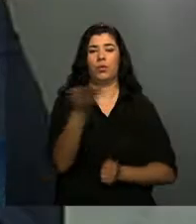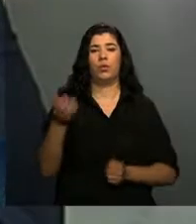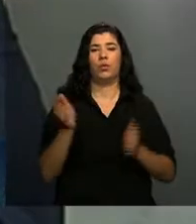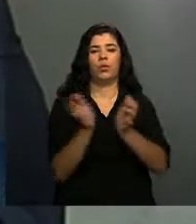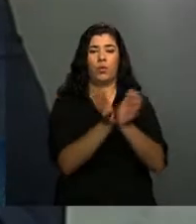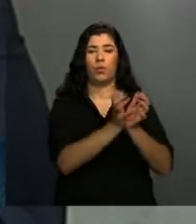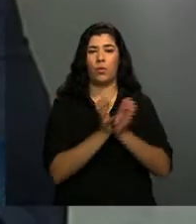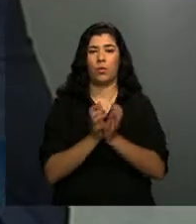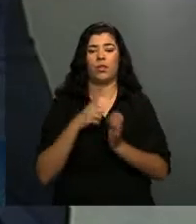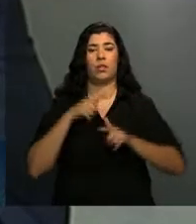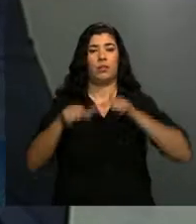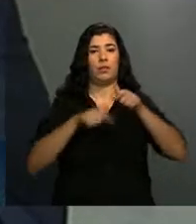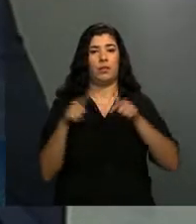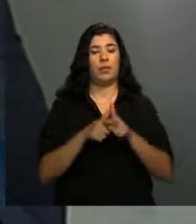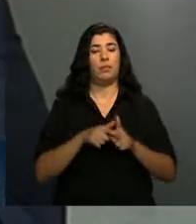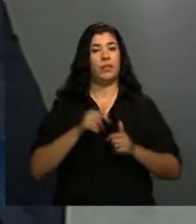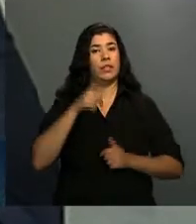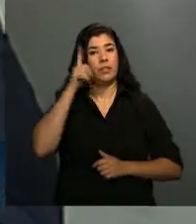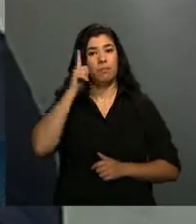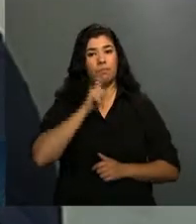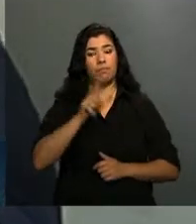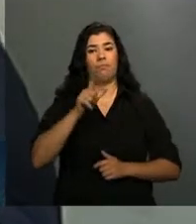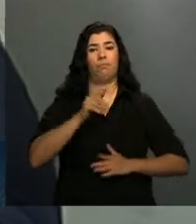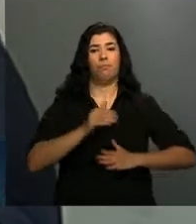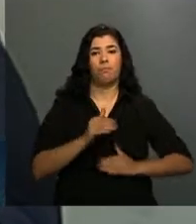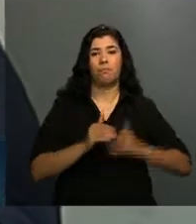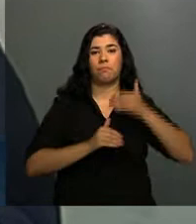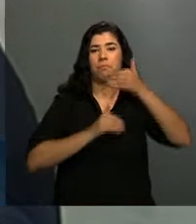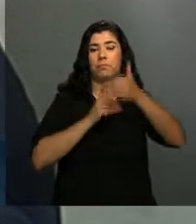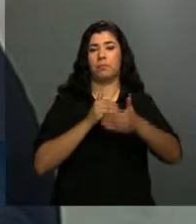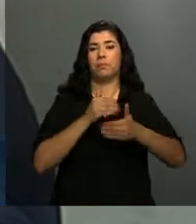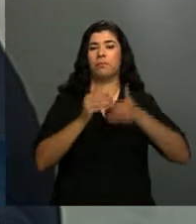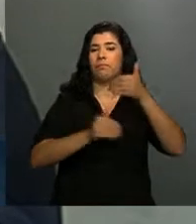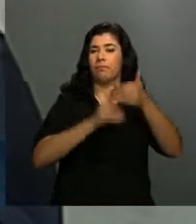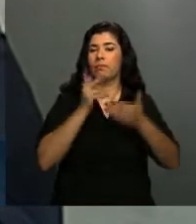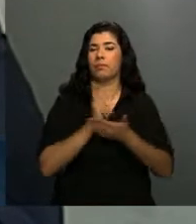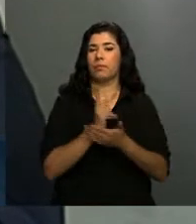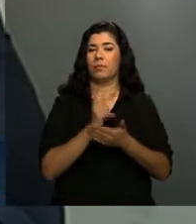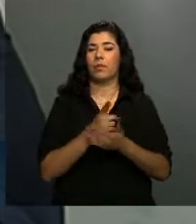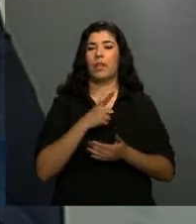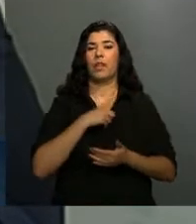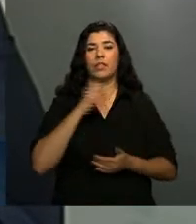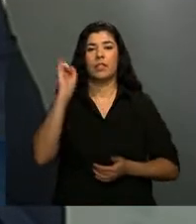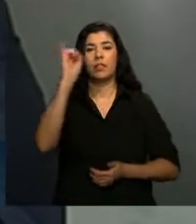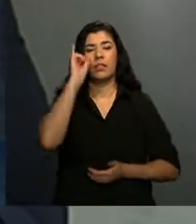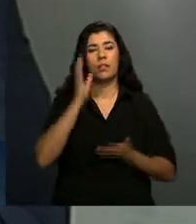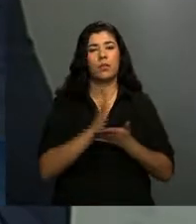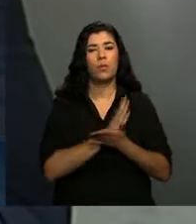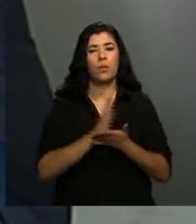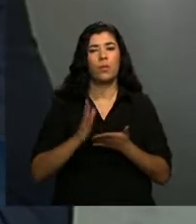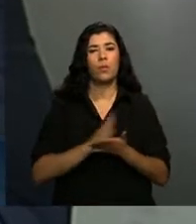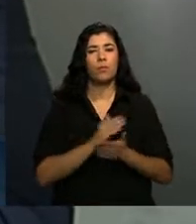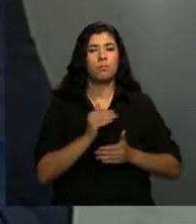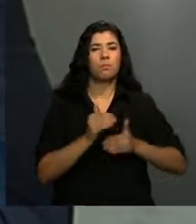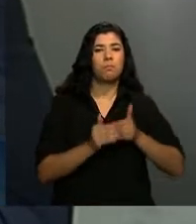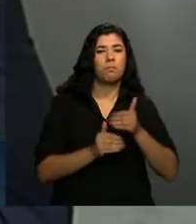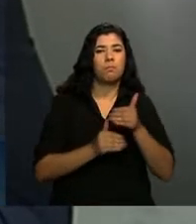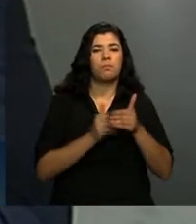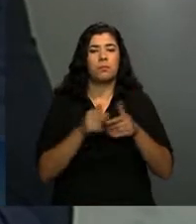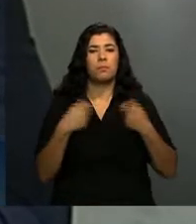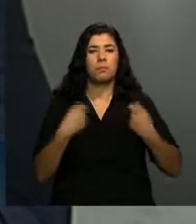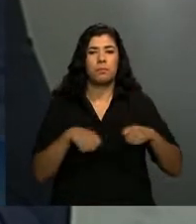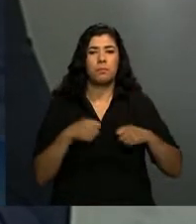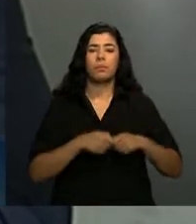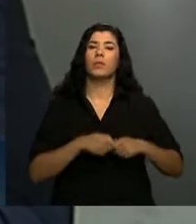está, esse é um passo fundamental e que nós temos alguns passos que vamos dar ainda